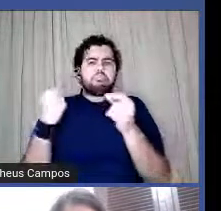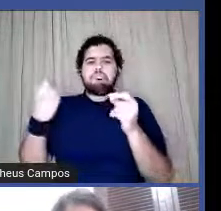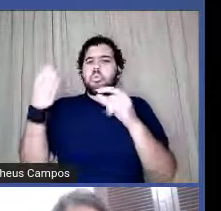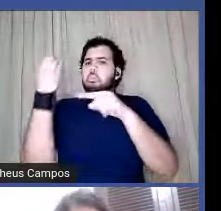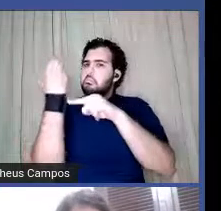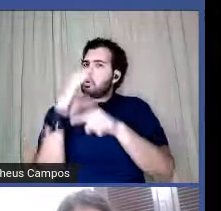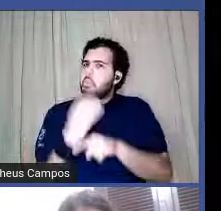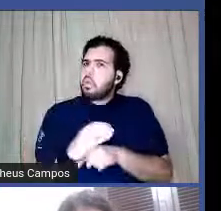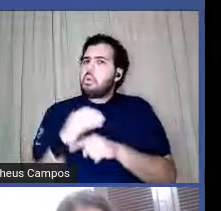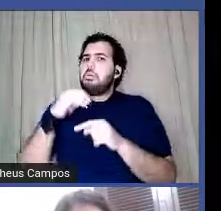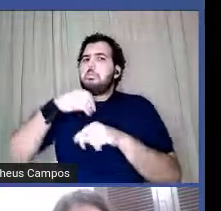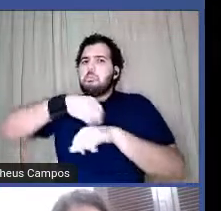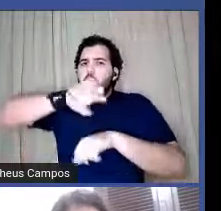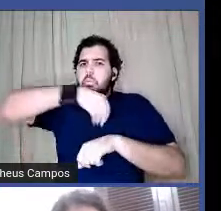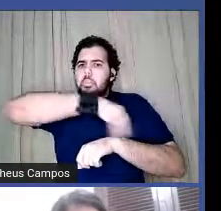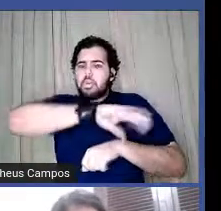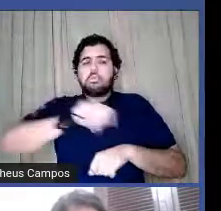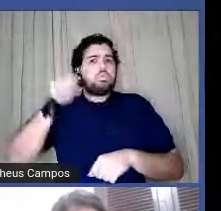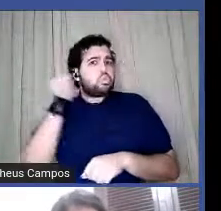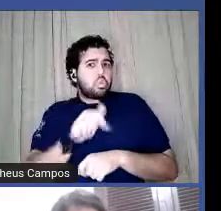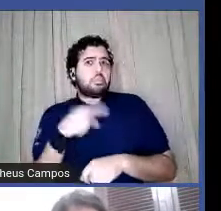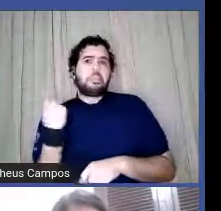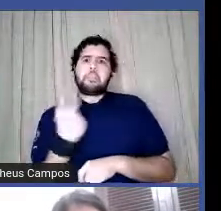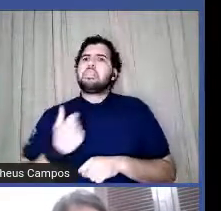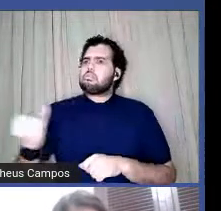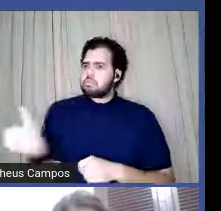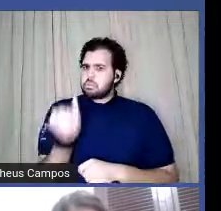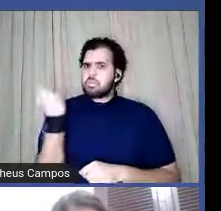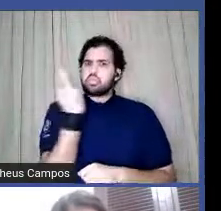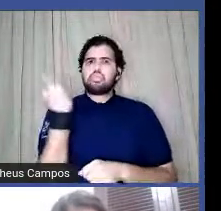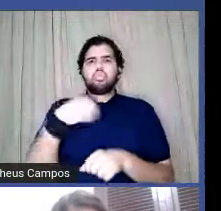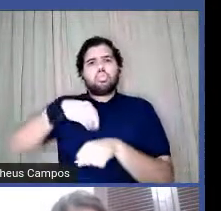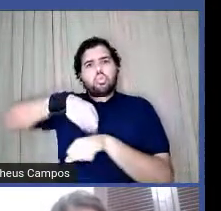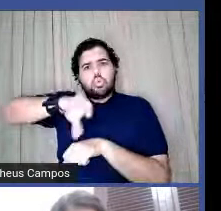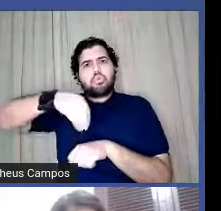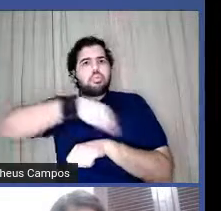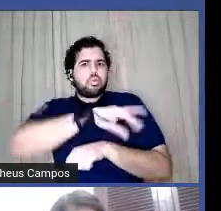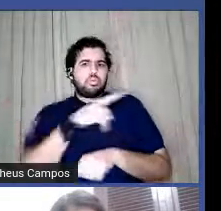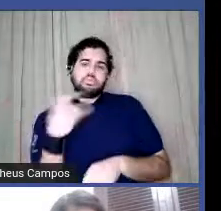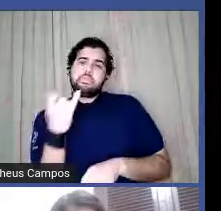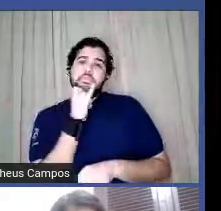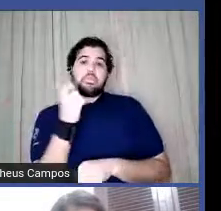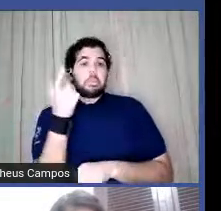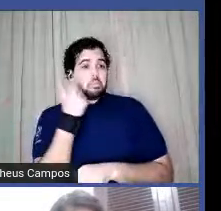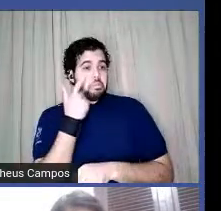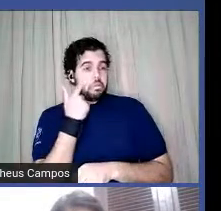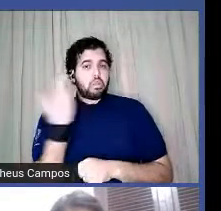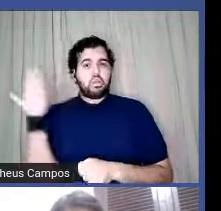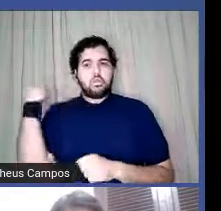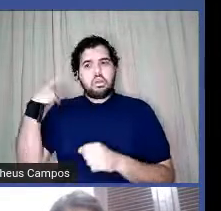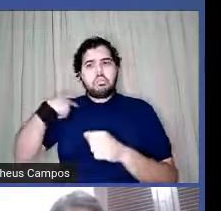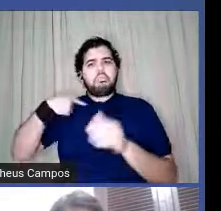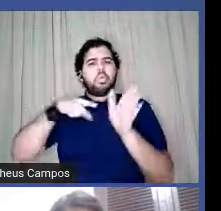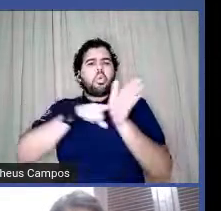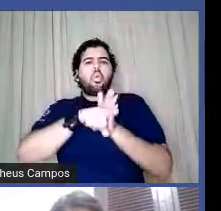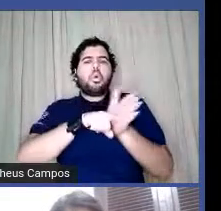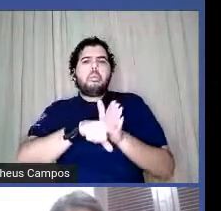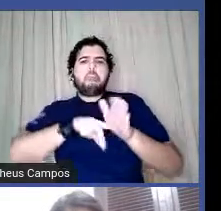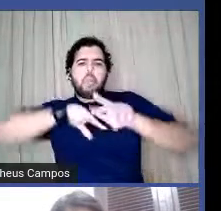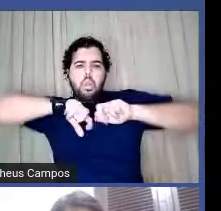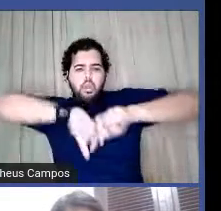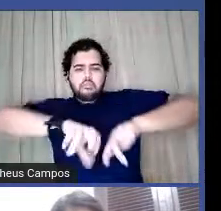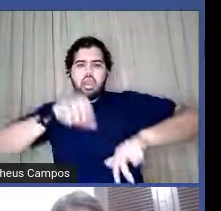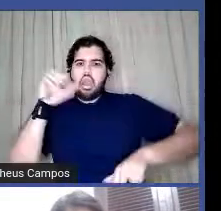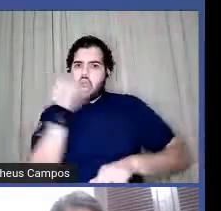porque é muito importante que a gente se publique quando você vai ver eu fiz uma pesquisa rápida na internet